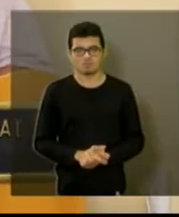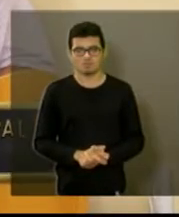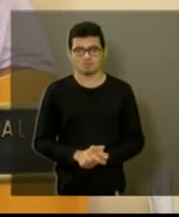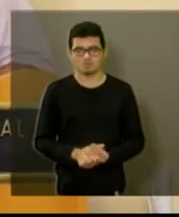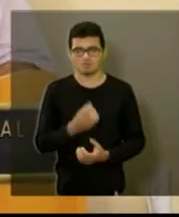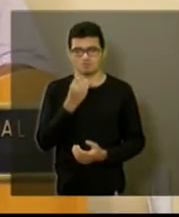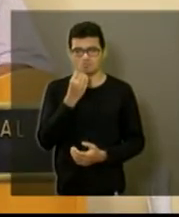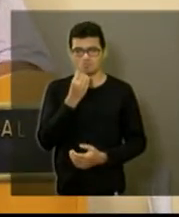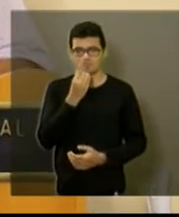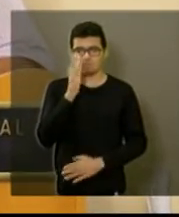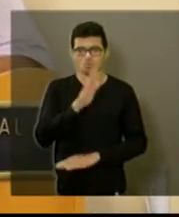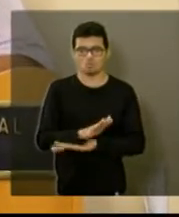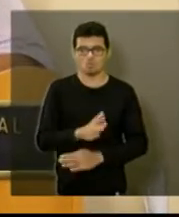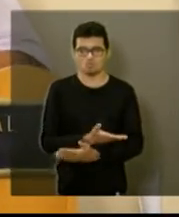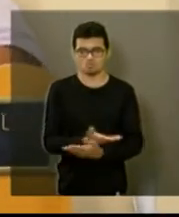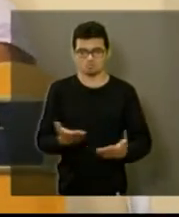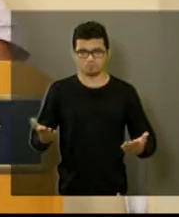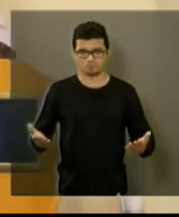Boa tarde a todos.